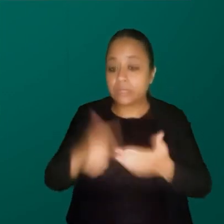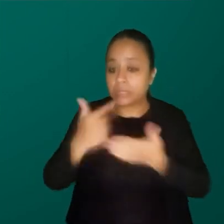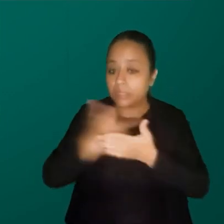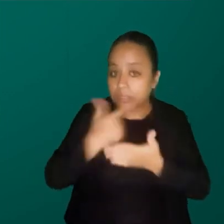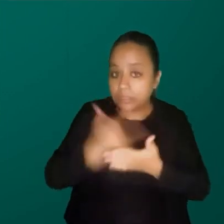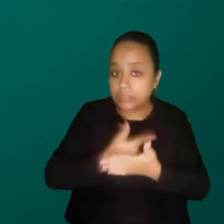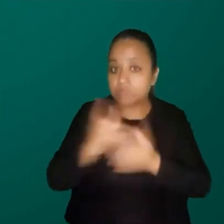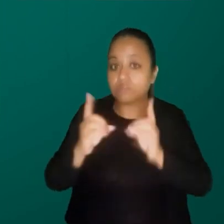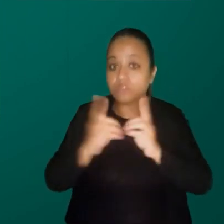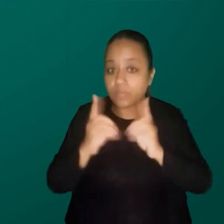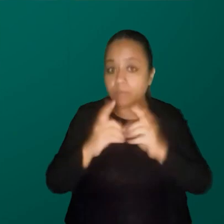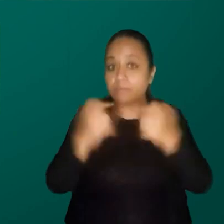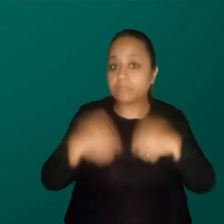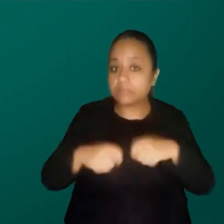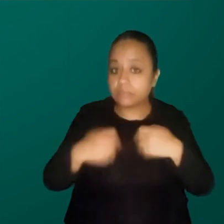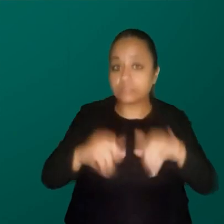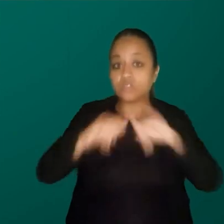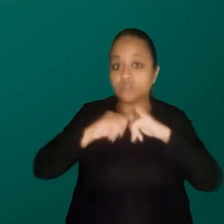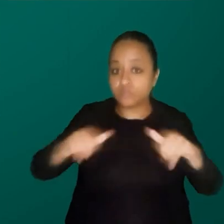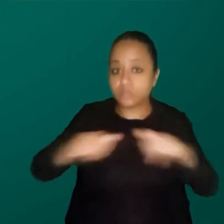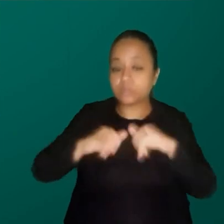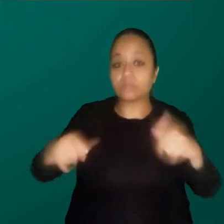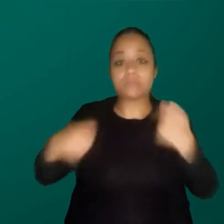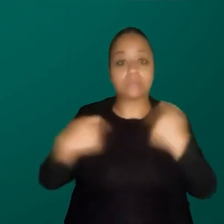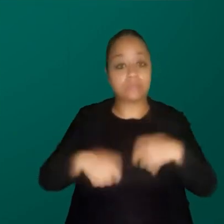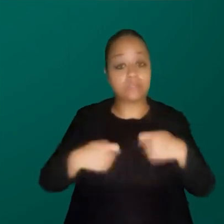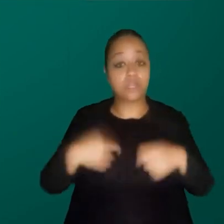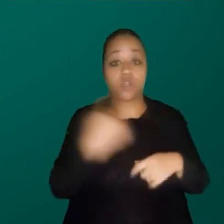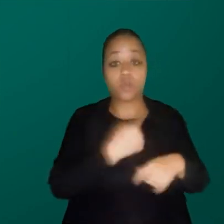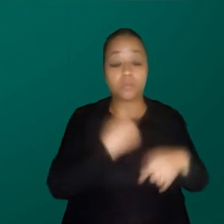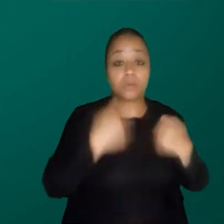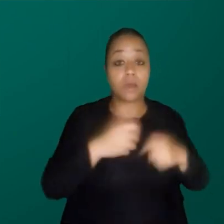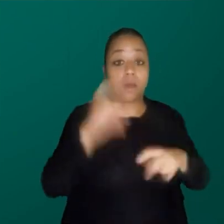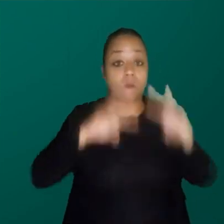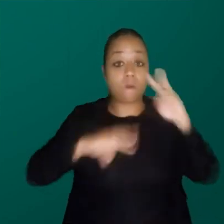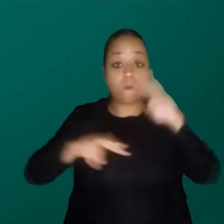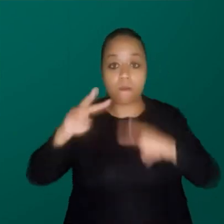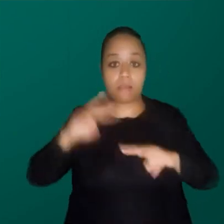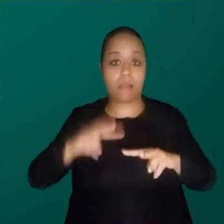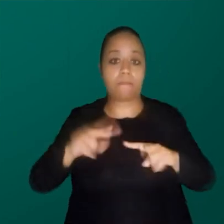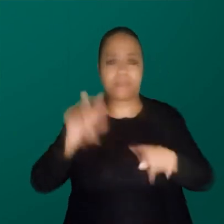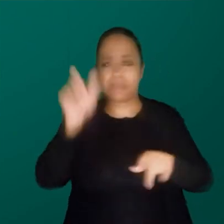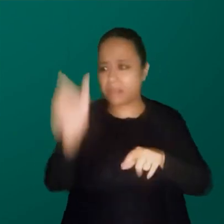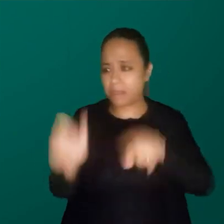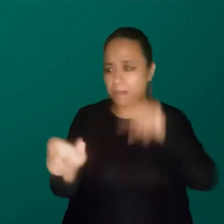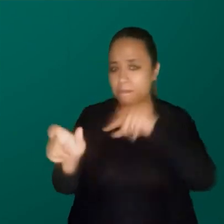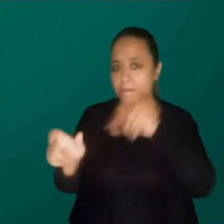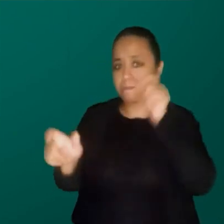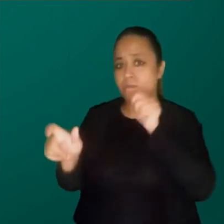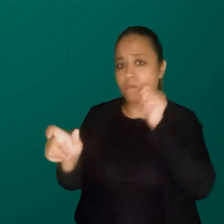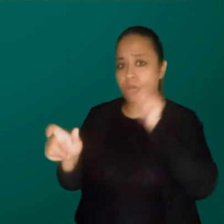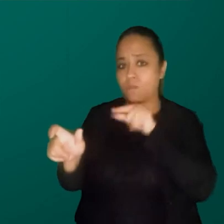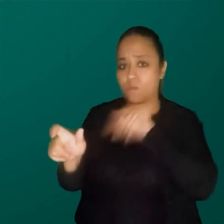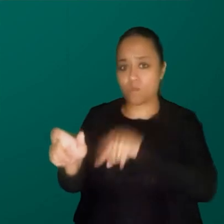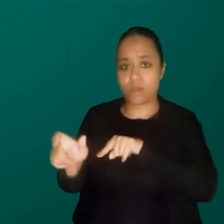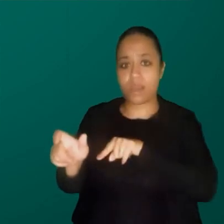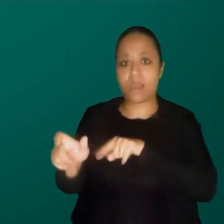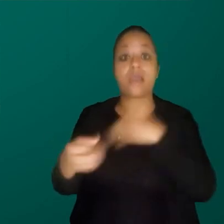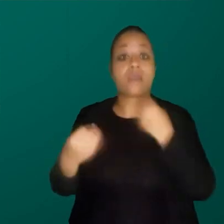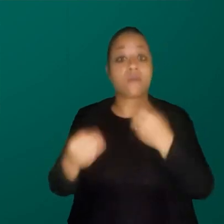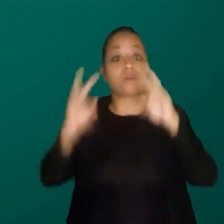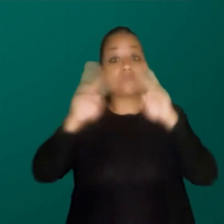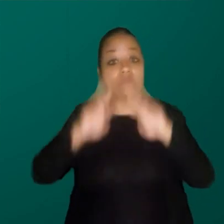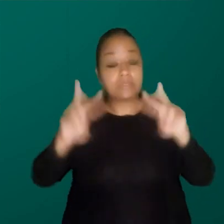livro didático e dizer tem que estar em livro de divulgação. Então, a gente precisa trazer esse olhar. E quando olha para a mulher, e aí eu quero completar essa